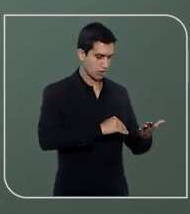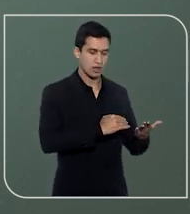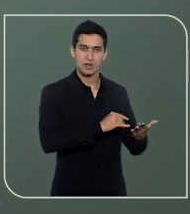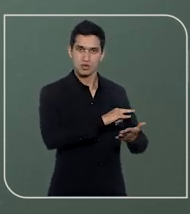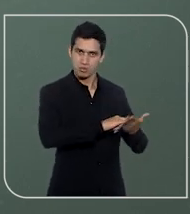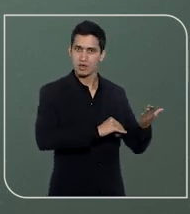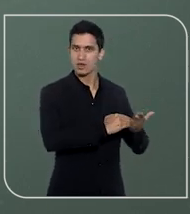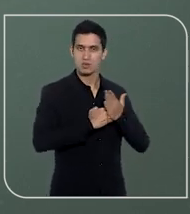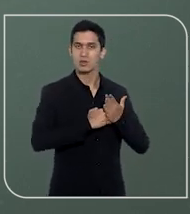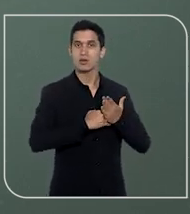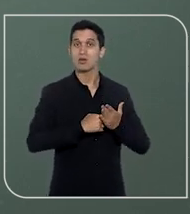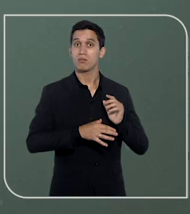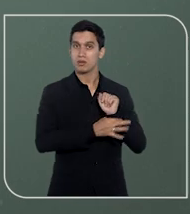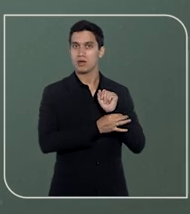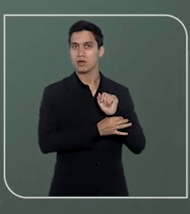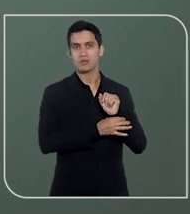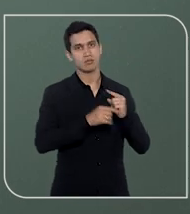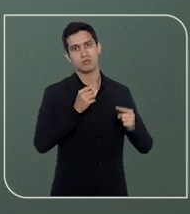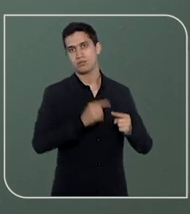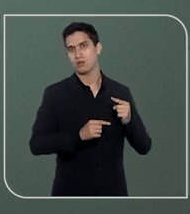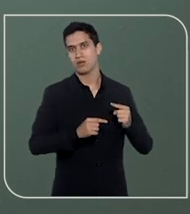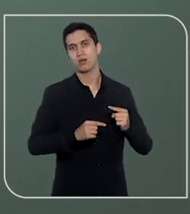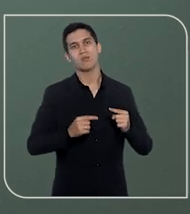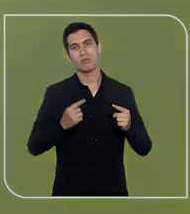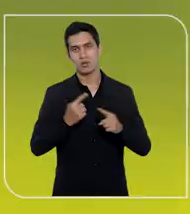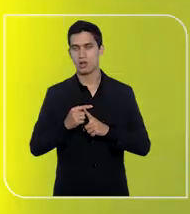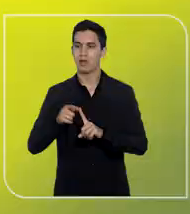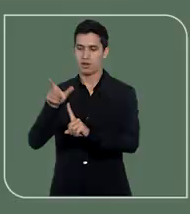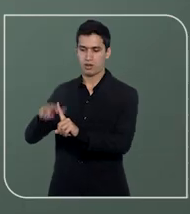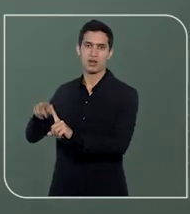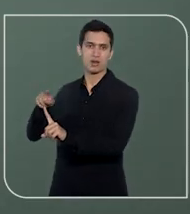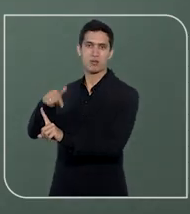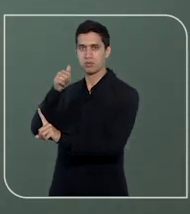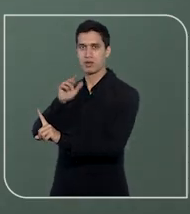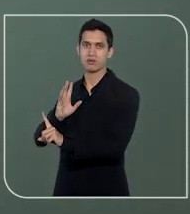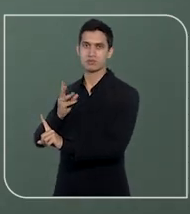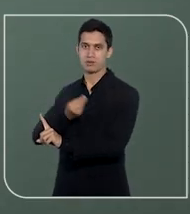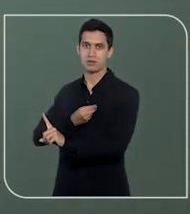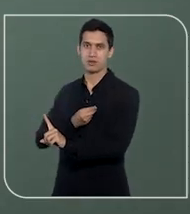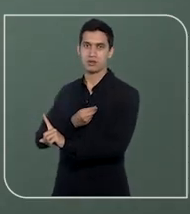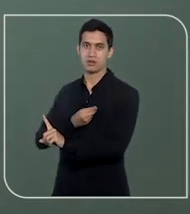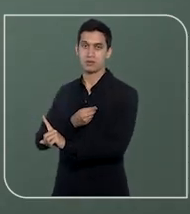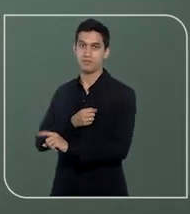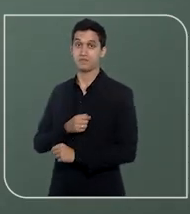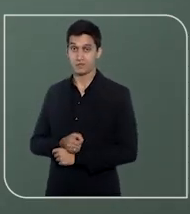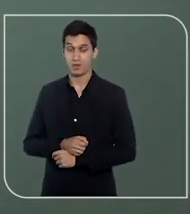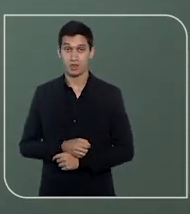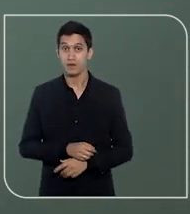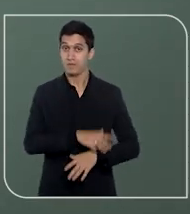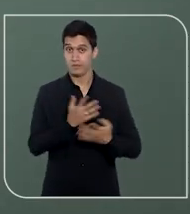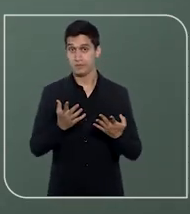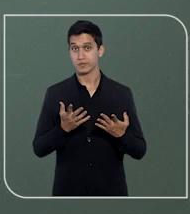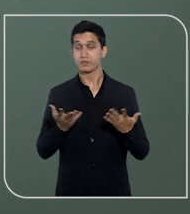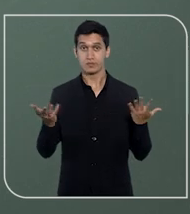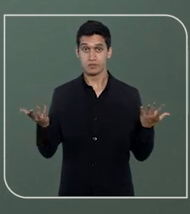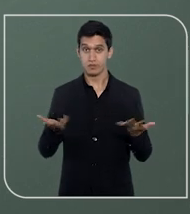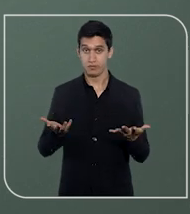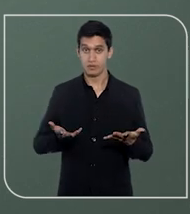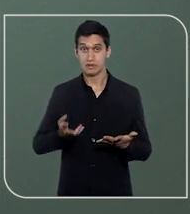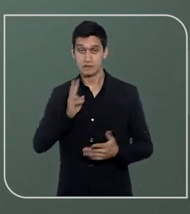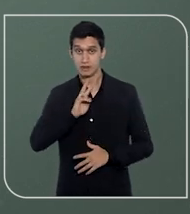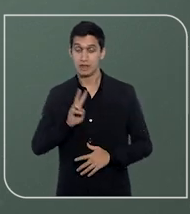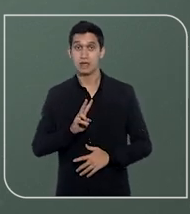da justiça por conta que eu era uma mulher trans. Aqui a proposta é a de que nós afirmemos